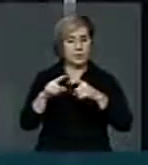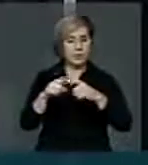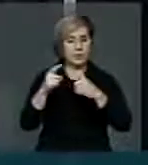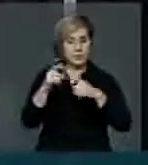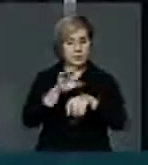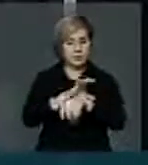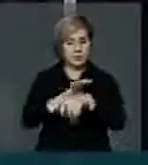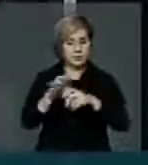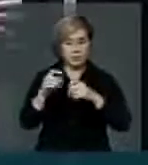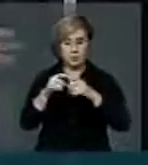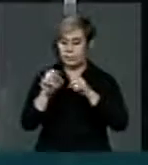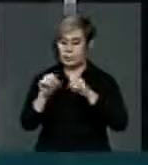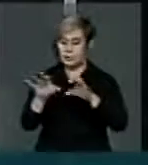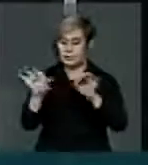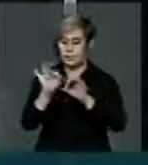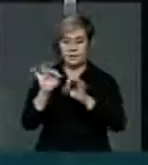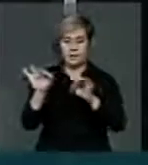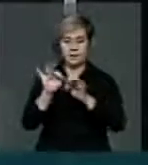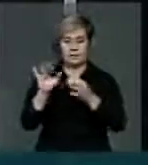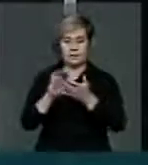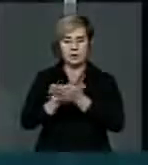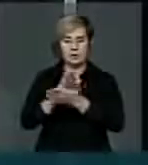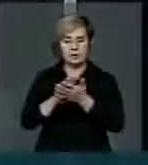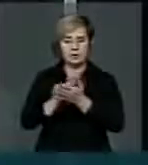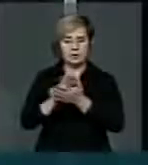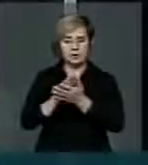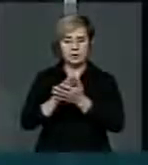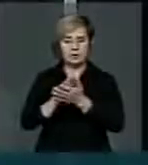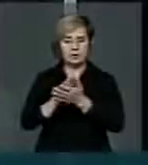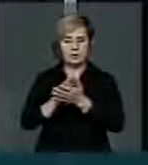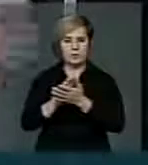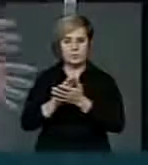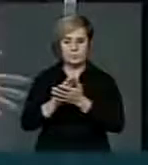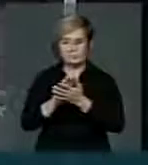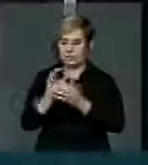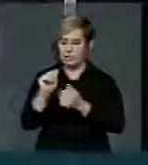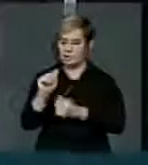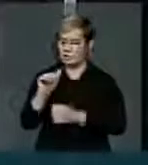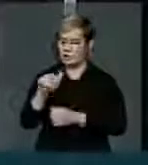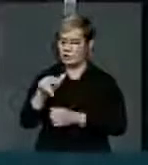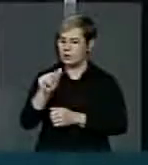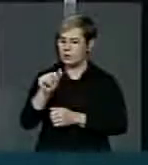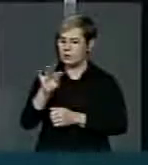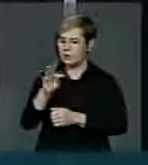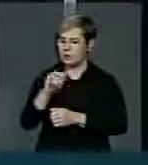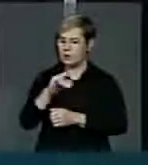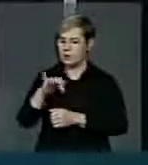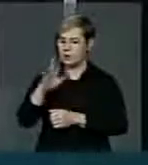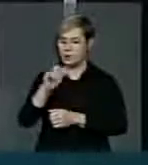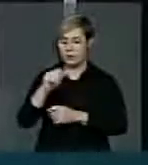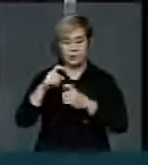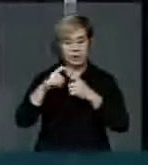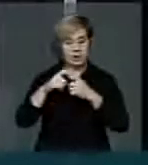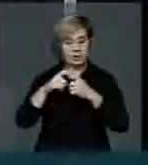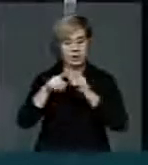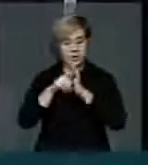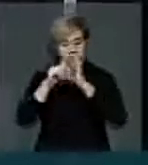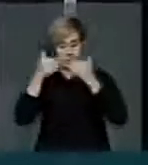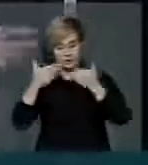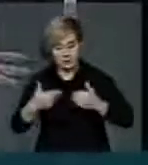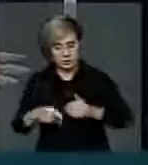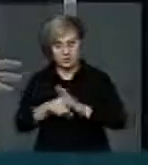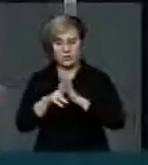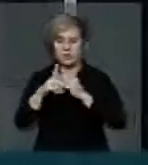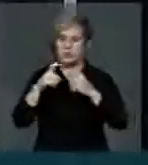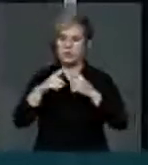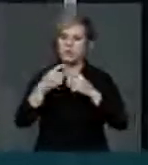a semiologia médica, que não ensinam a anatomia médica, você não pode permitir que esses